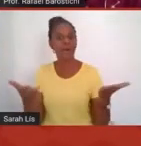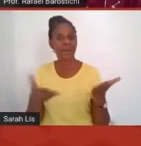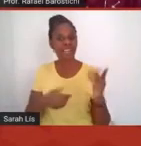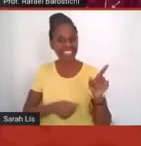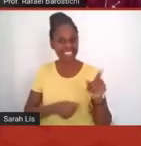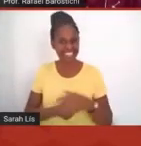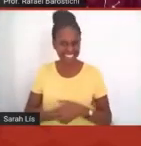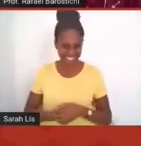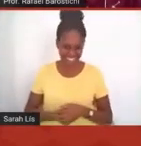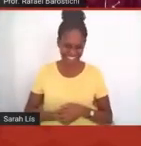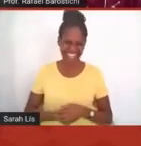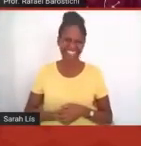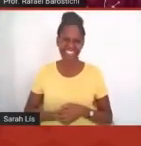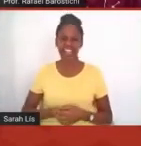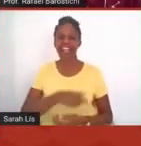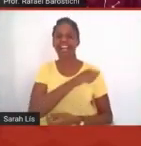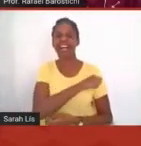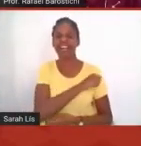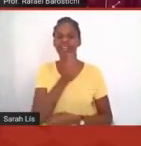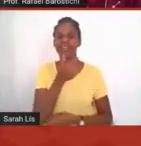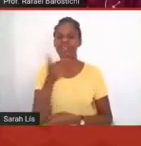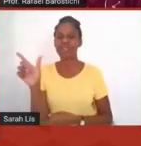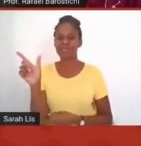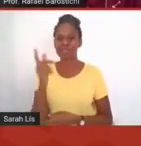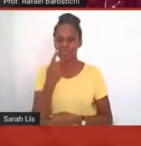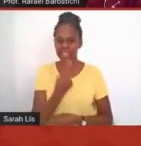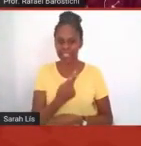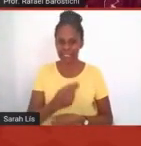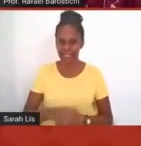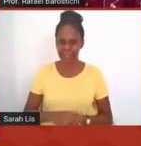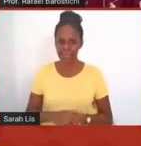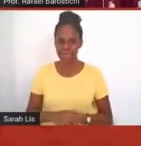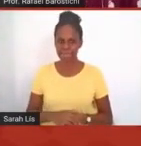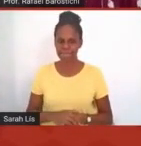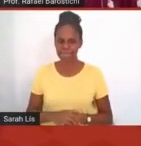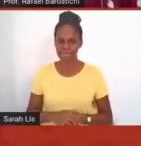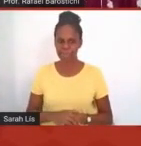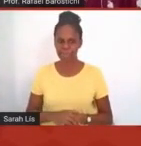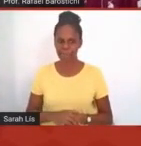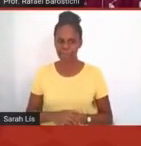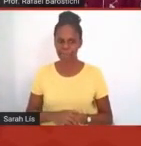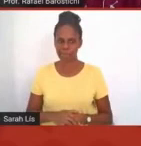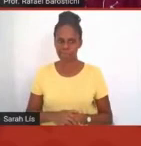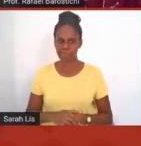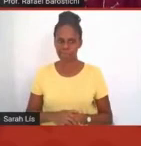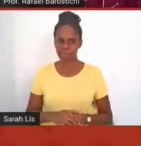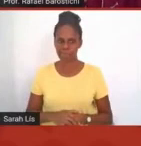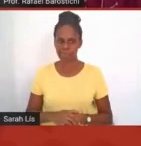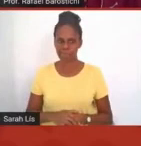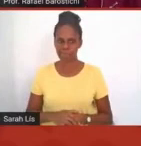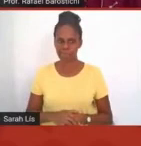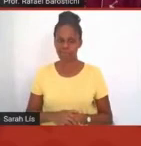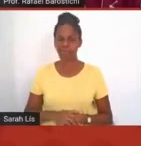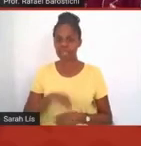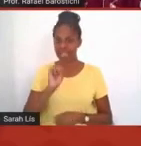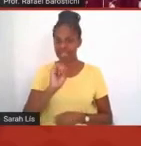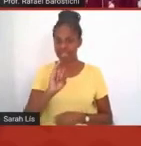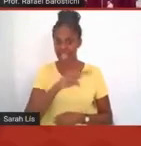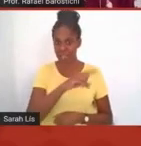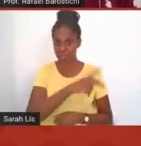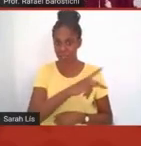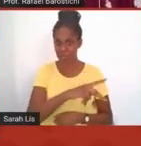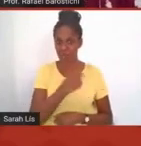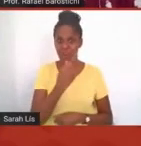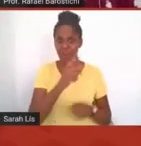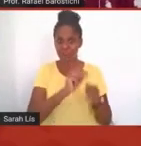outro aluno aqui também destacou se o Rafa fizer mais uma playlist e fala para